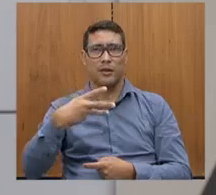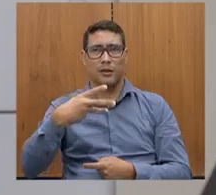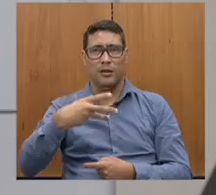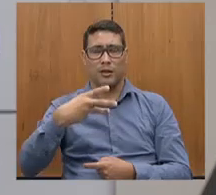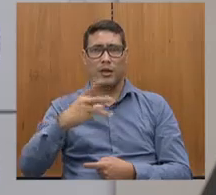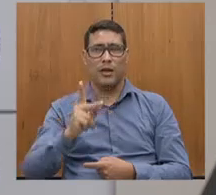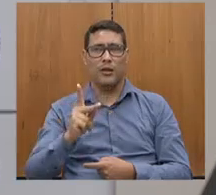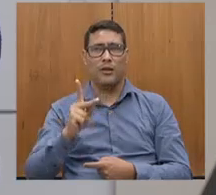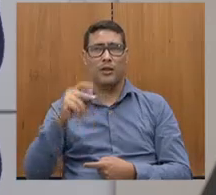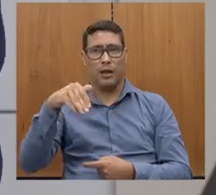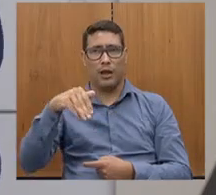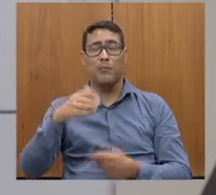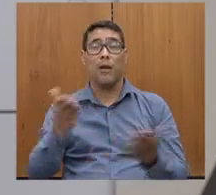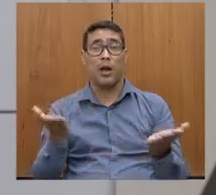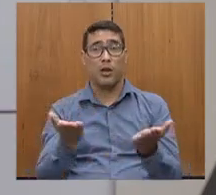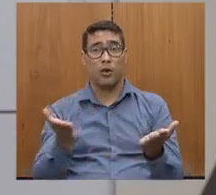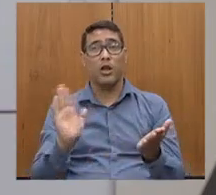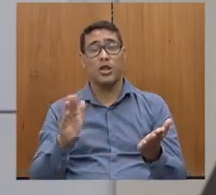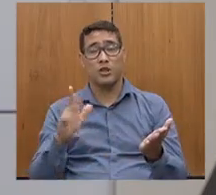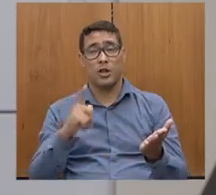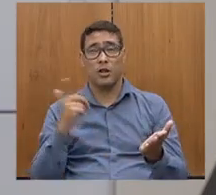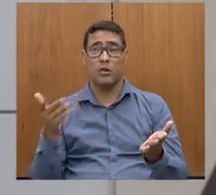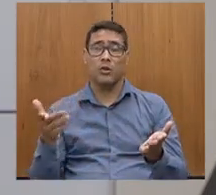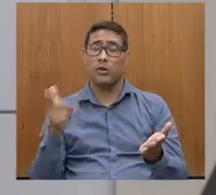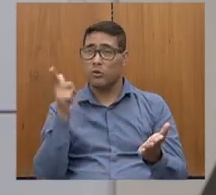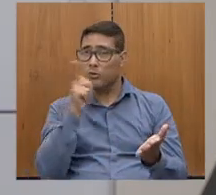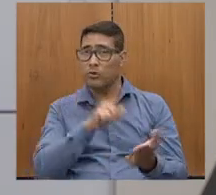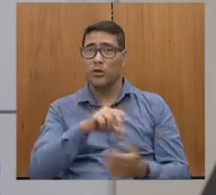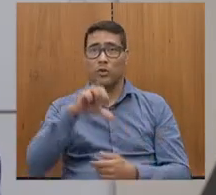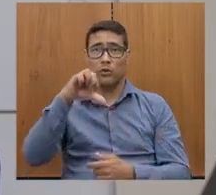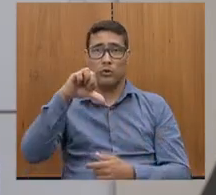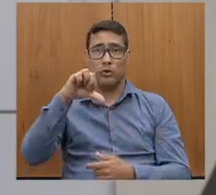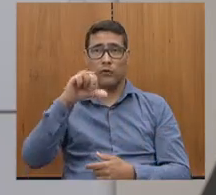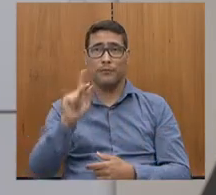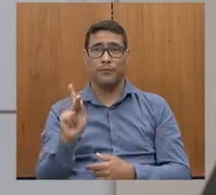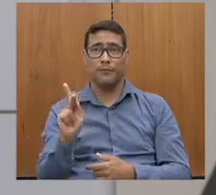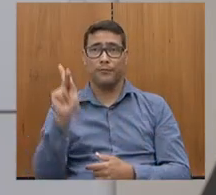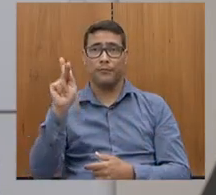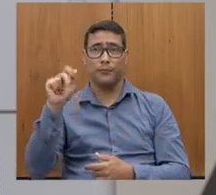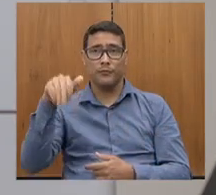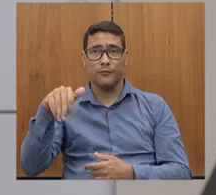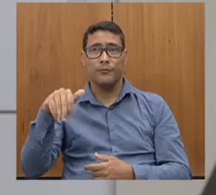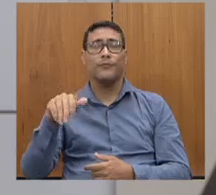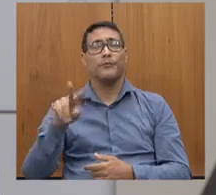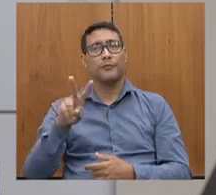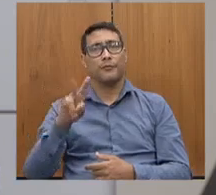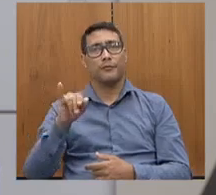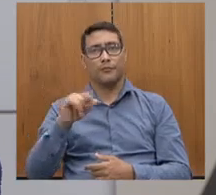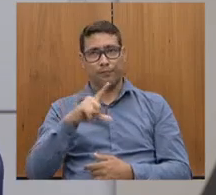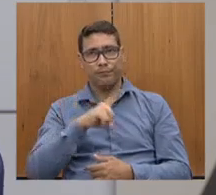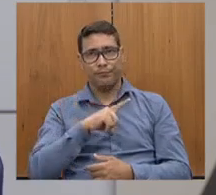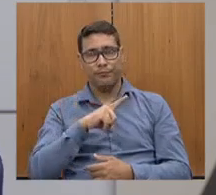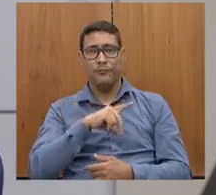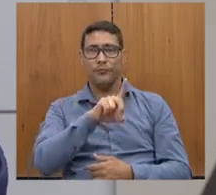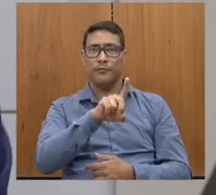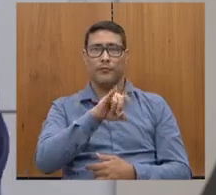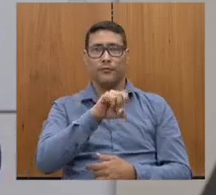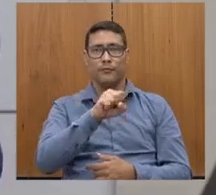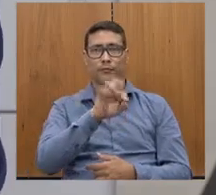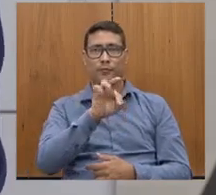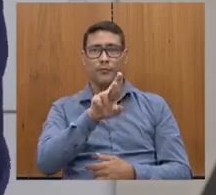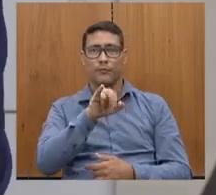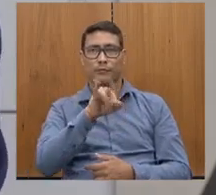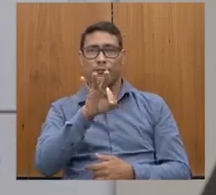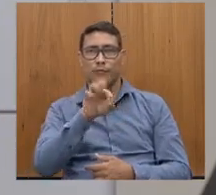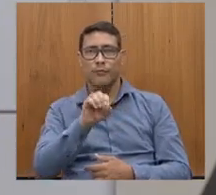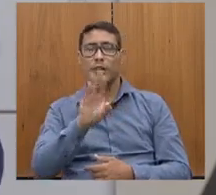nono quilômetro, vai ficar faltando mais dois, ou seja, é uma estrada que vai viabilizar um distrito que é maior que muitas cidades.